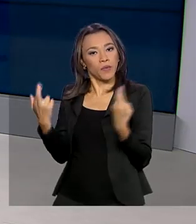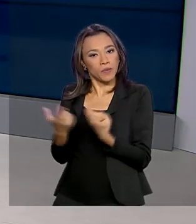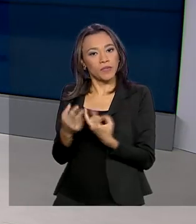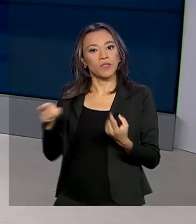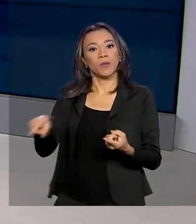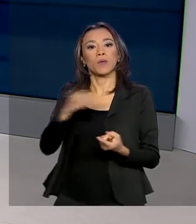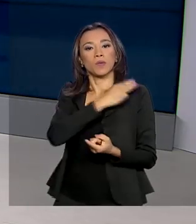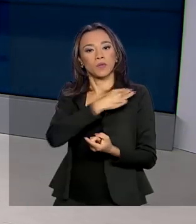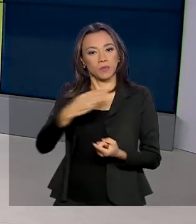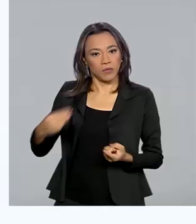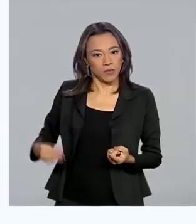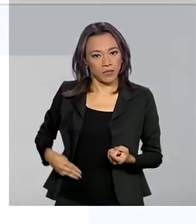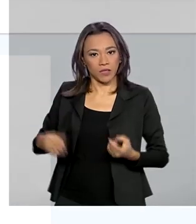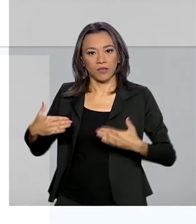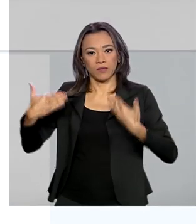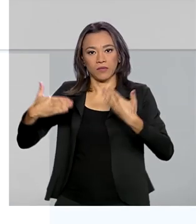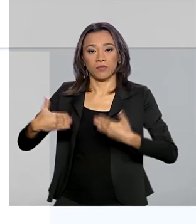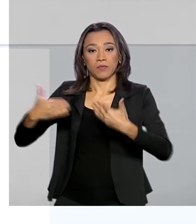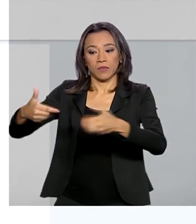e Energia.